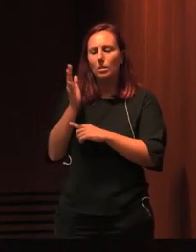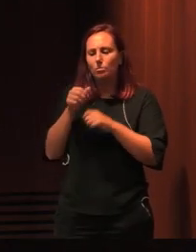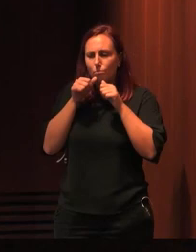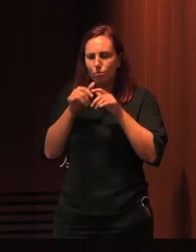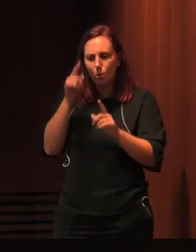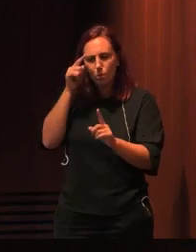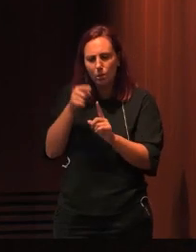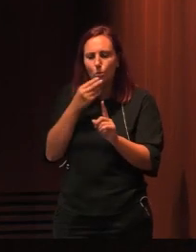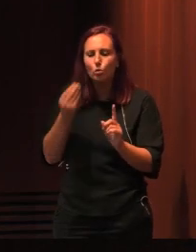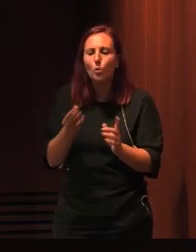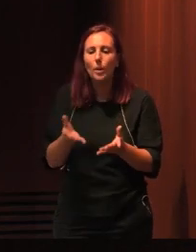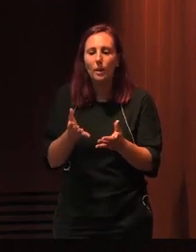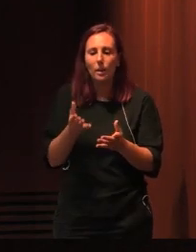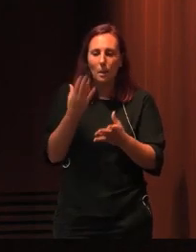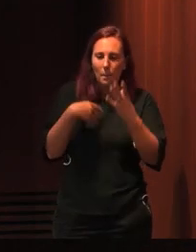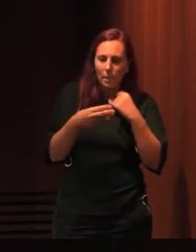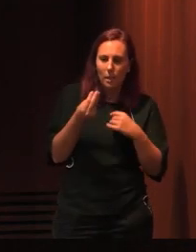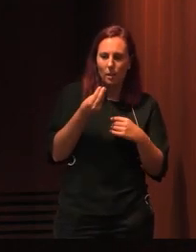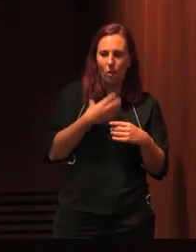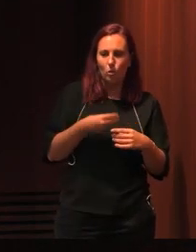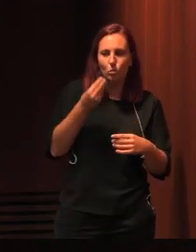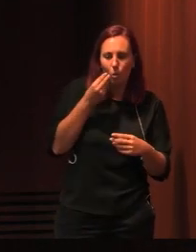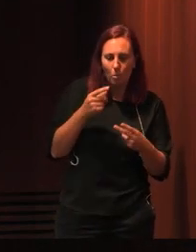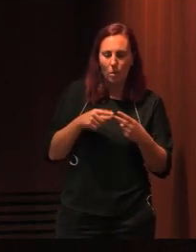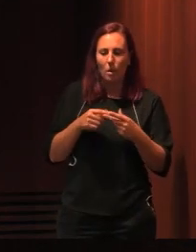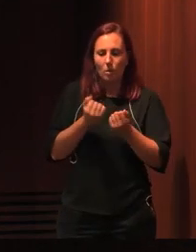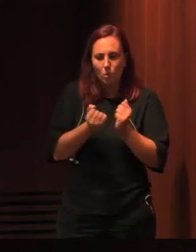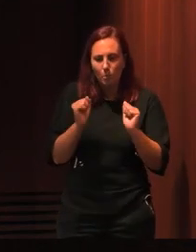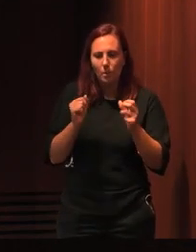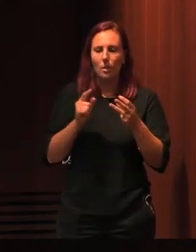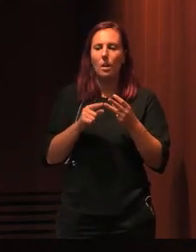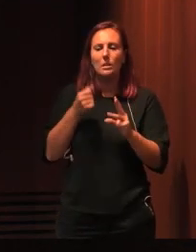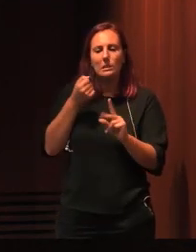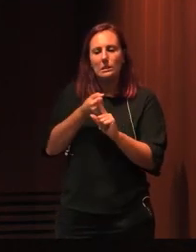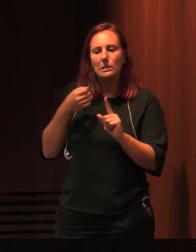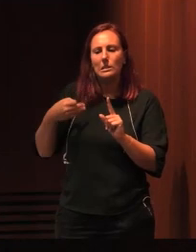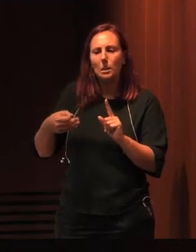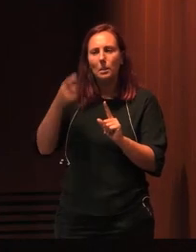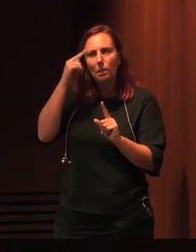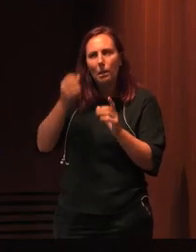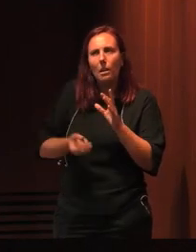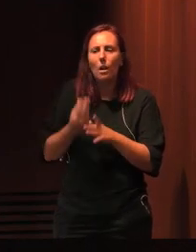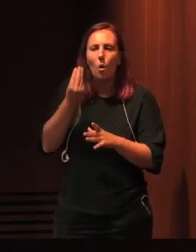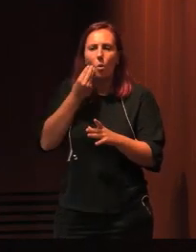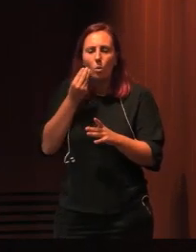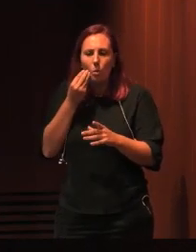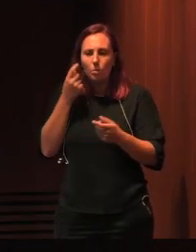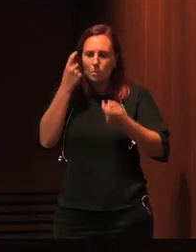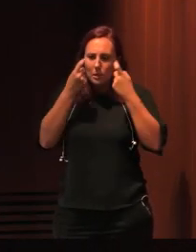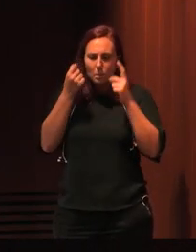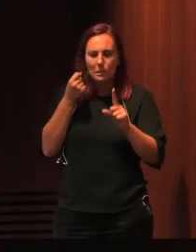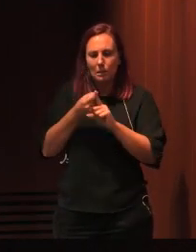novos, o gosto pelo saber, maior autonomia, desafiando permanentemente a sua criatividade e o seu pensamento crítico.